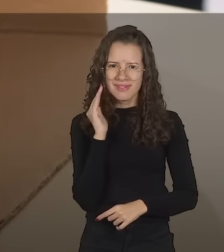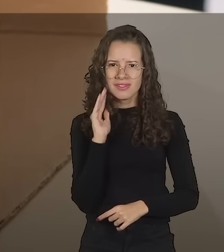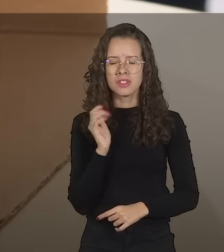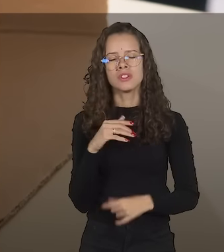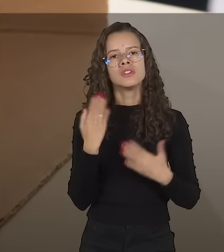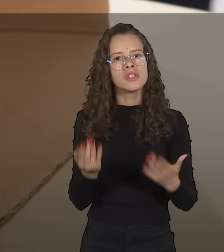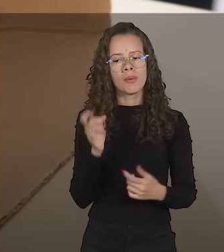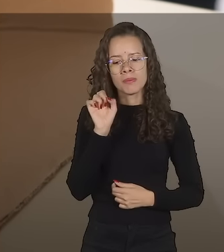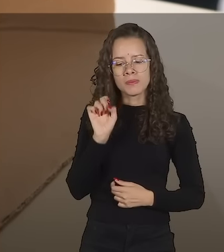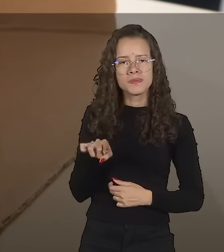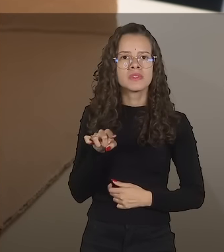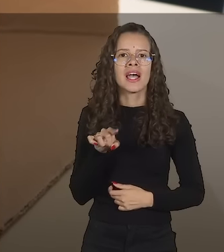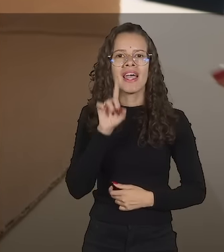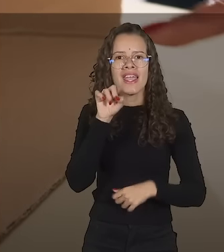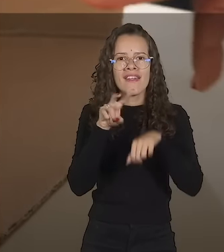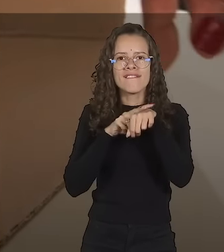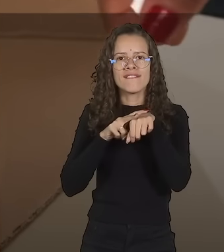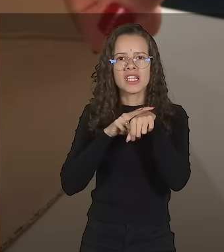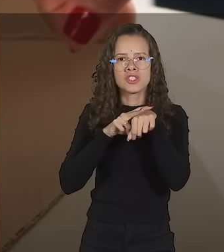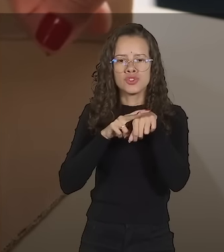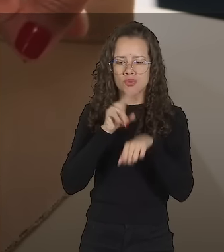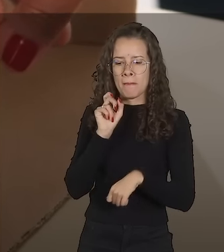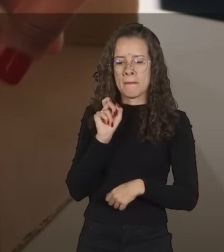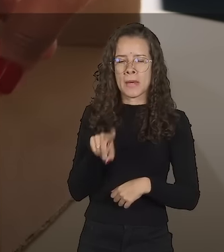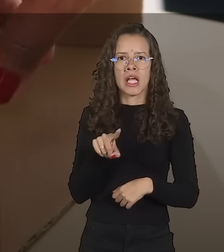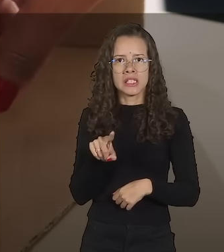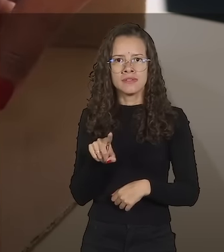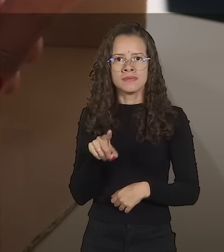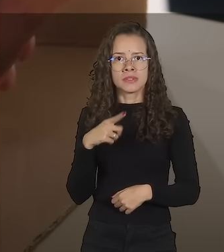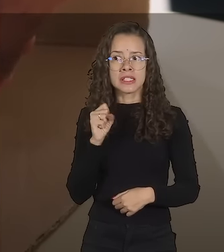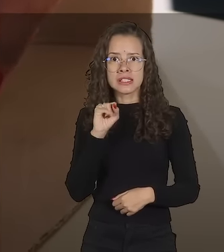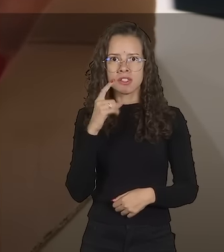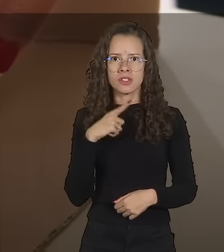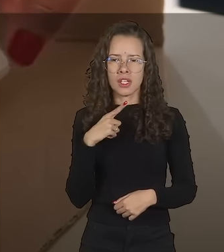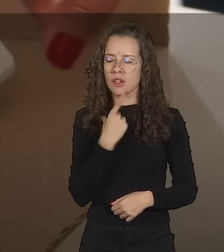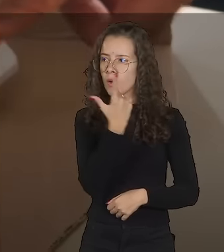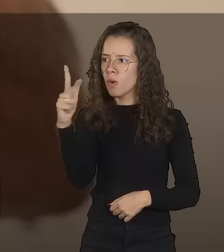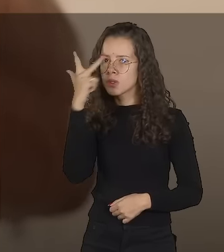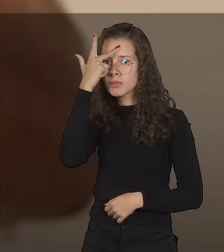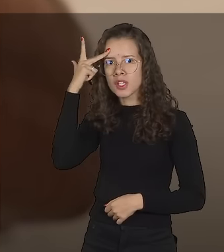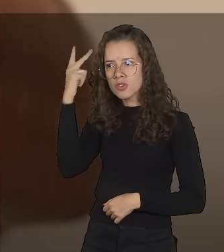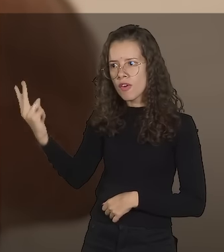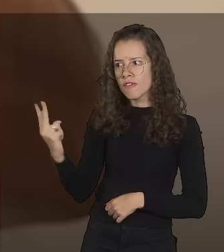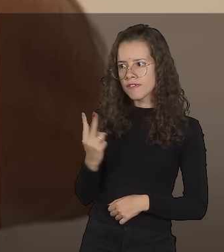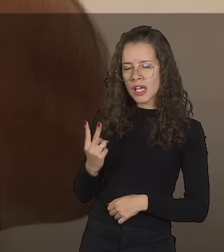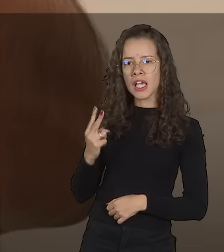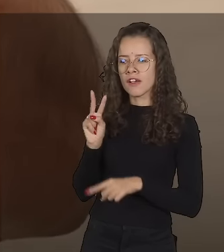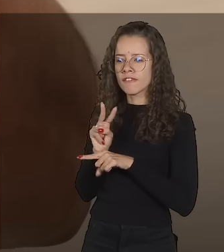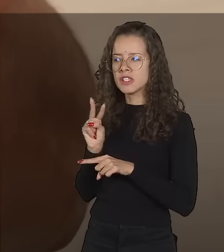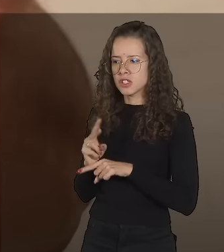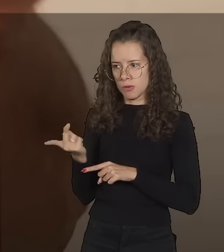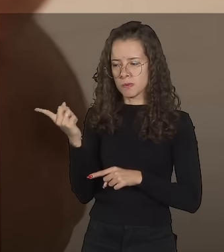Para emiti-los, basta apertar a tecla Confirma no terminal do eleitor. Se houver fiscal na sala, deve ser